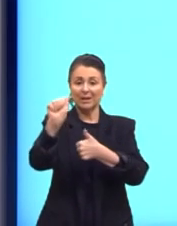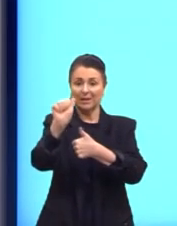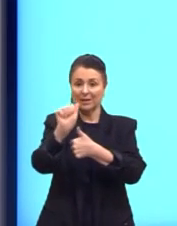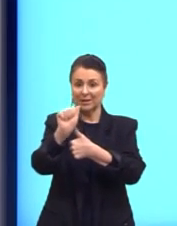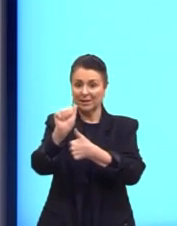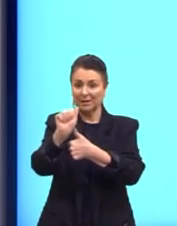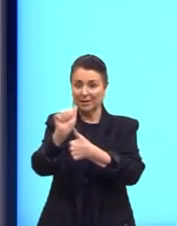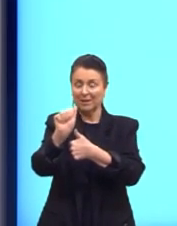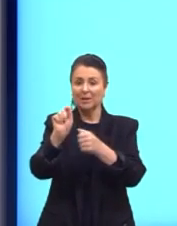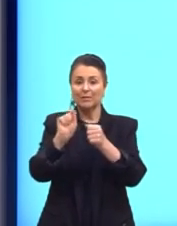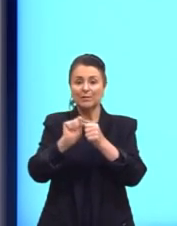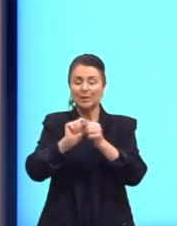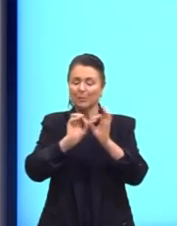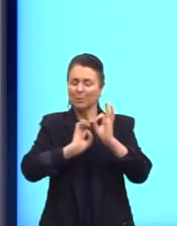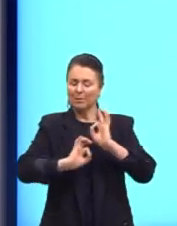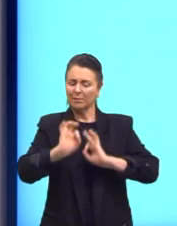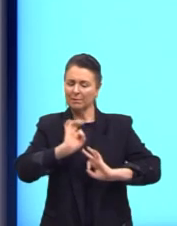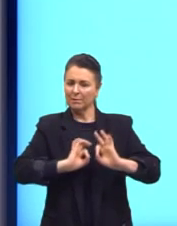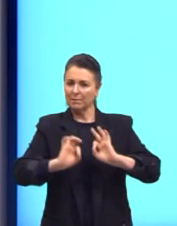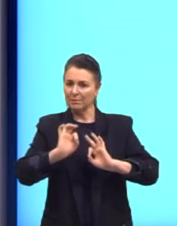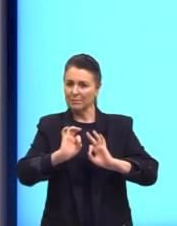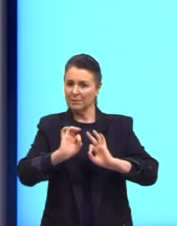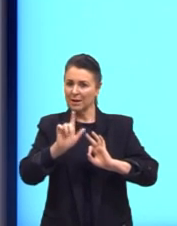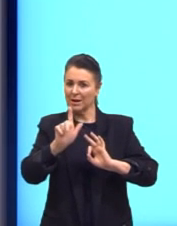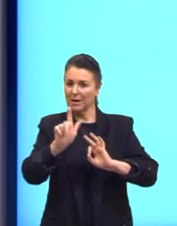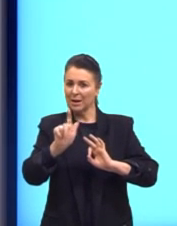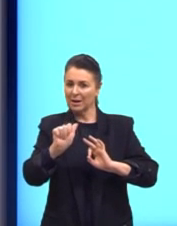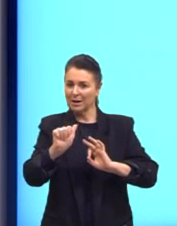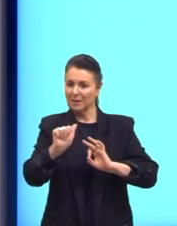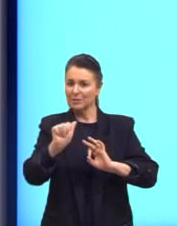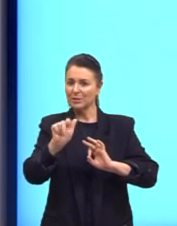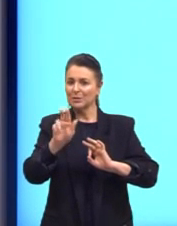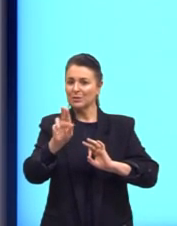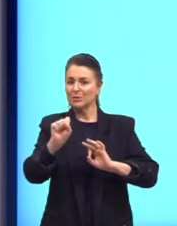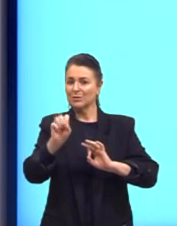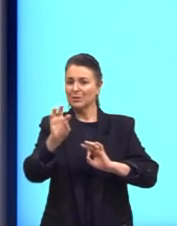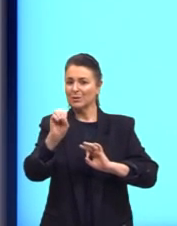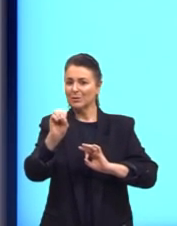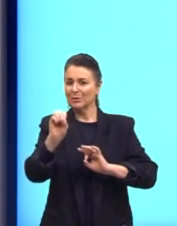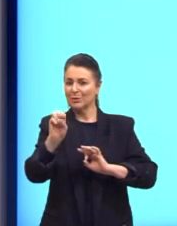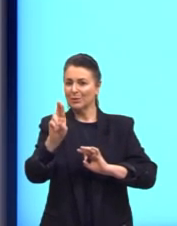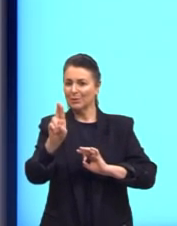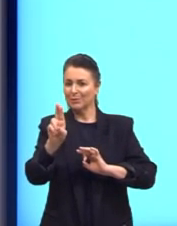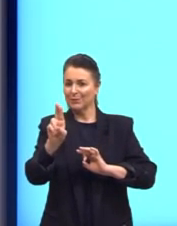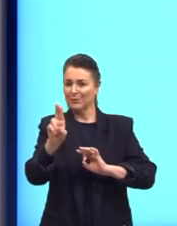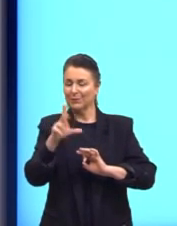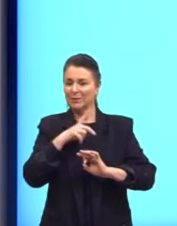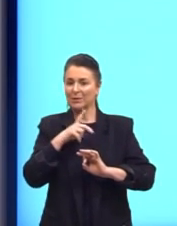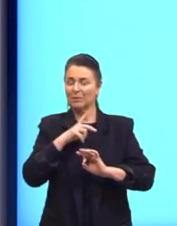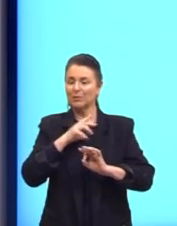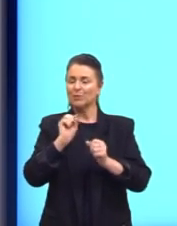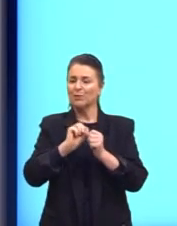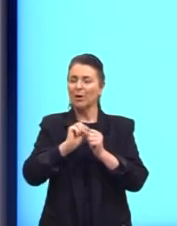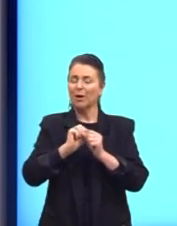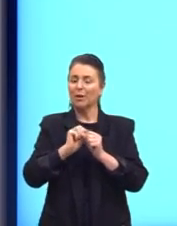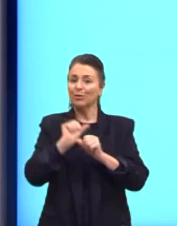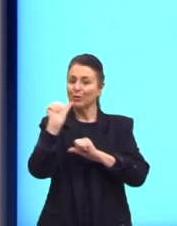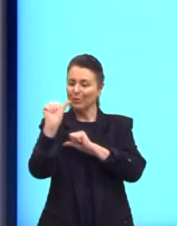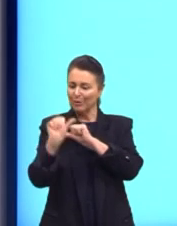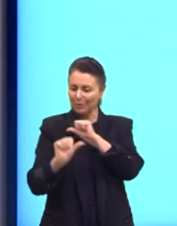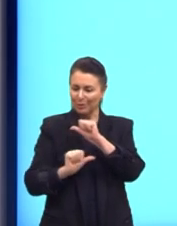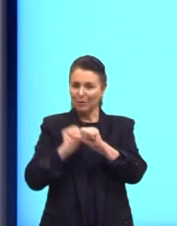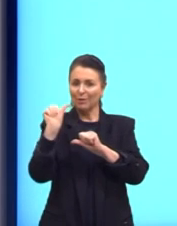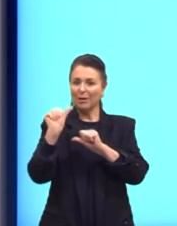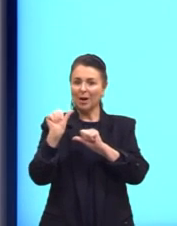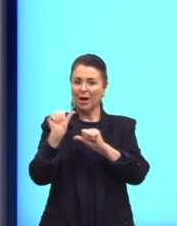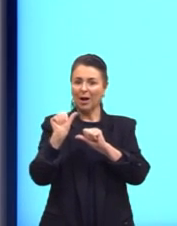nós realizamos um pequeno ajuste, né? Somente para chegar na resposta, mas foi somente inverter a ordem dos